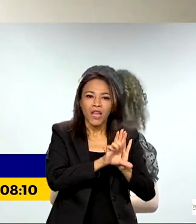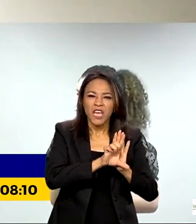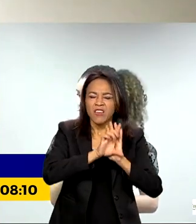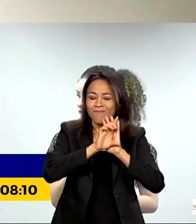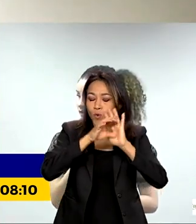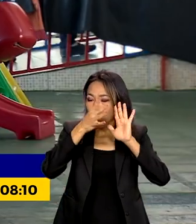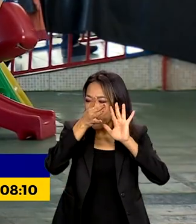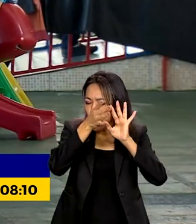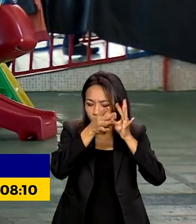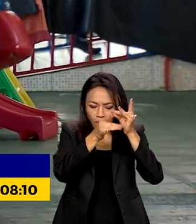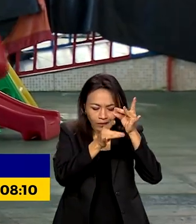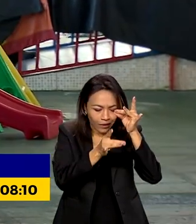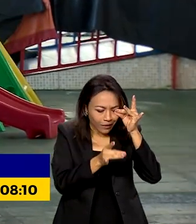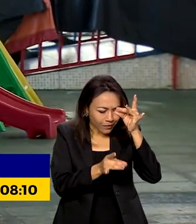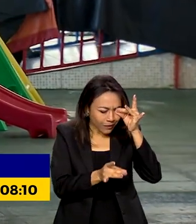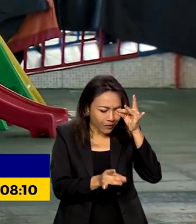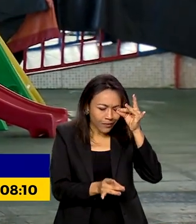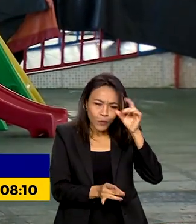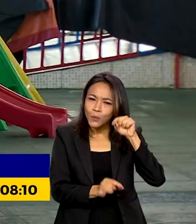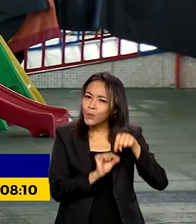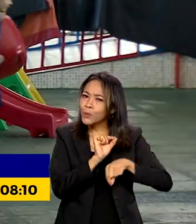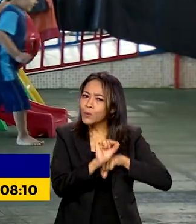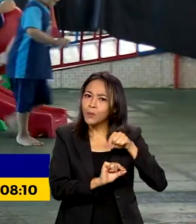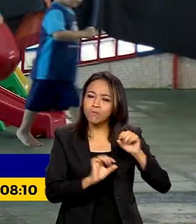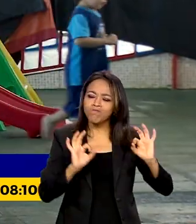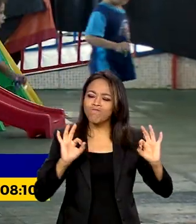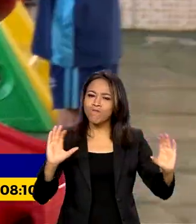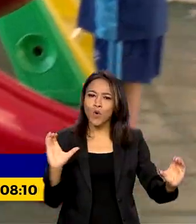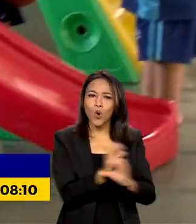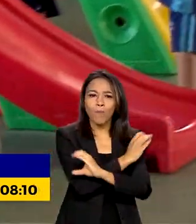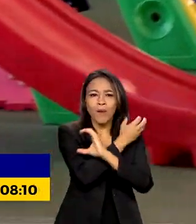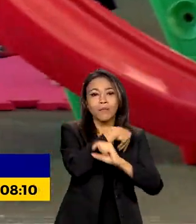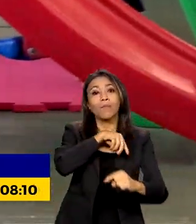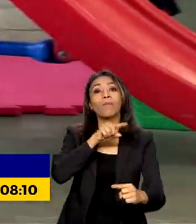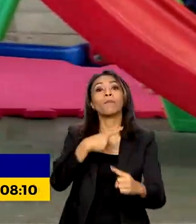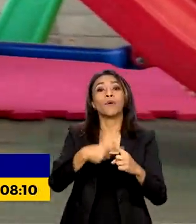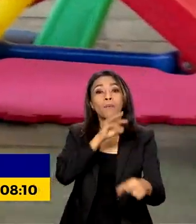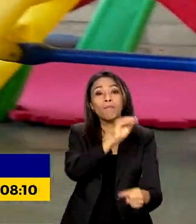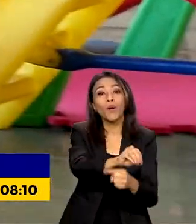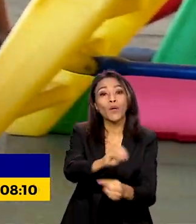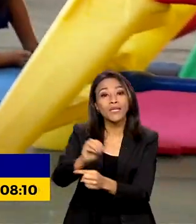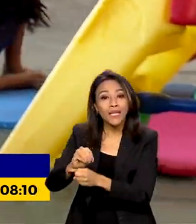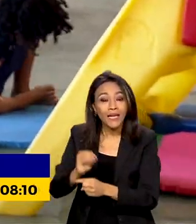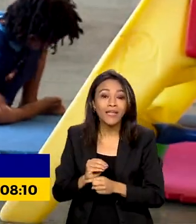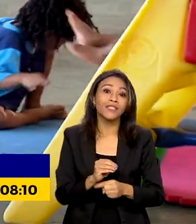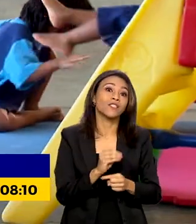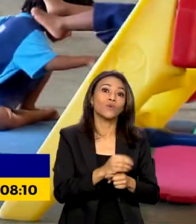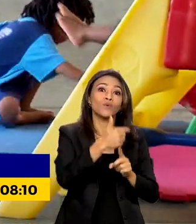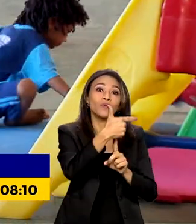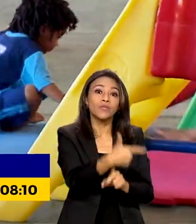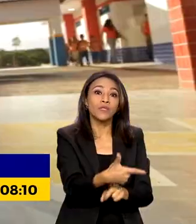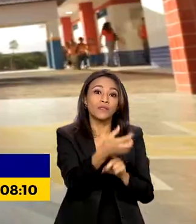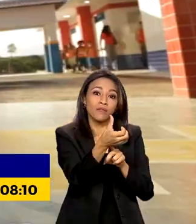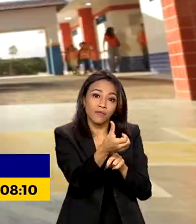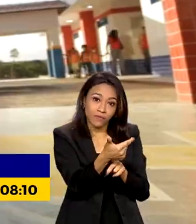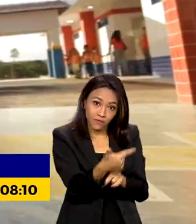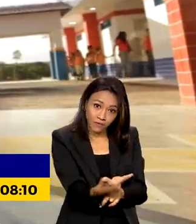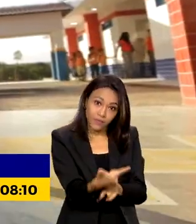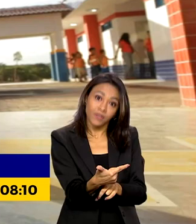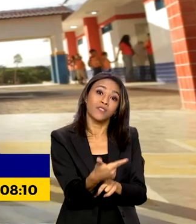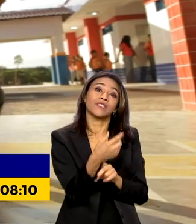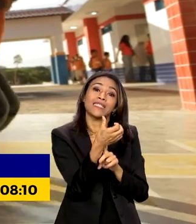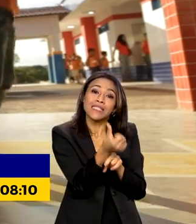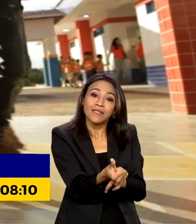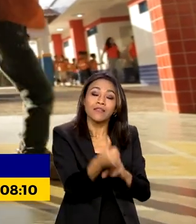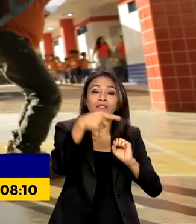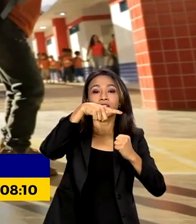completas em termos de proteção à infância, com 226 artigos originais. Além disso,